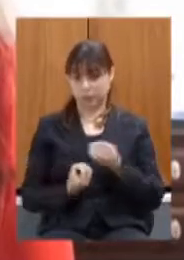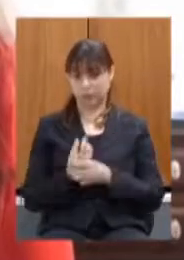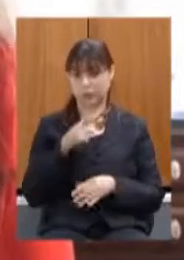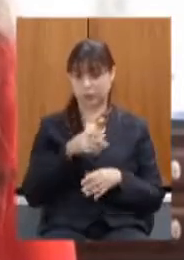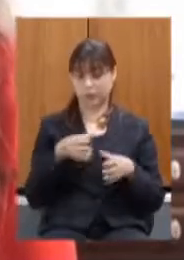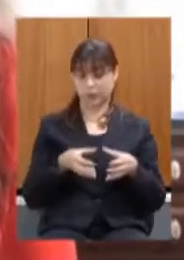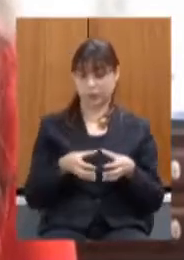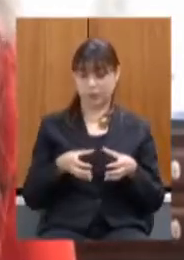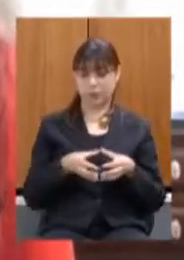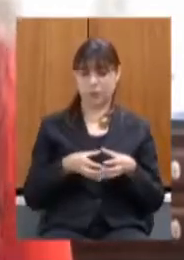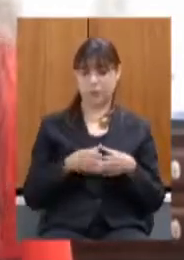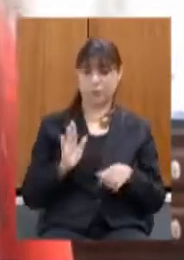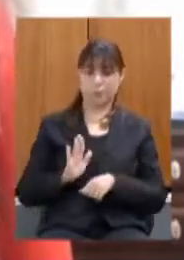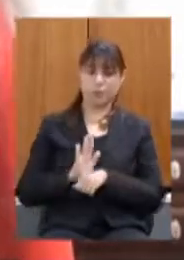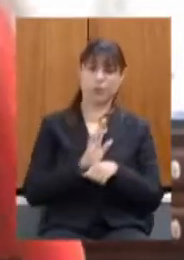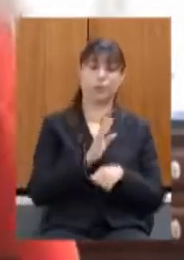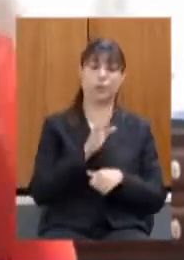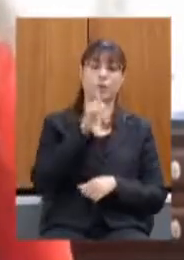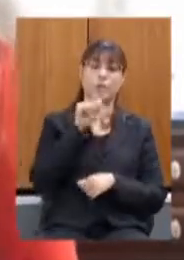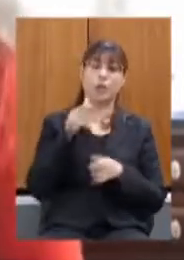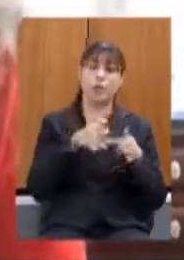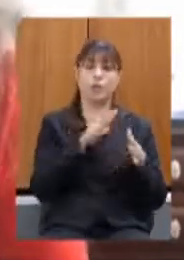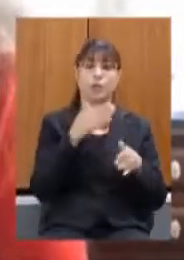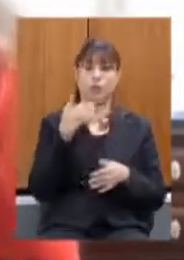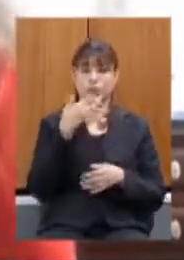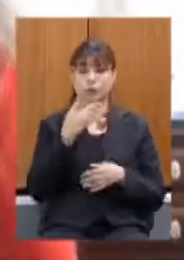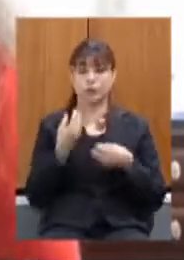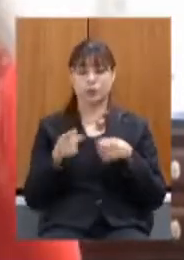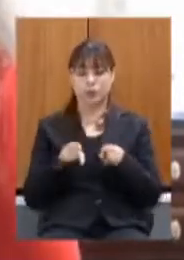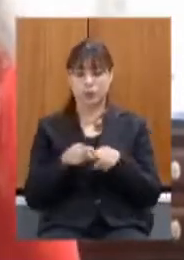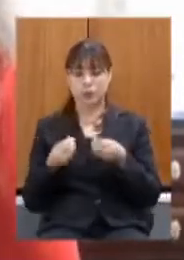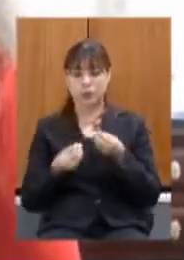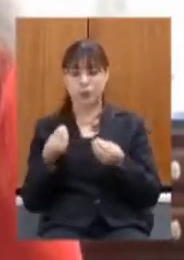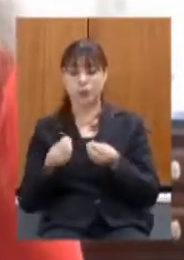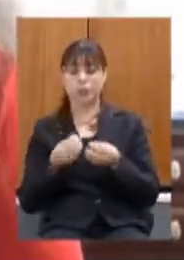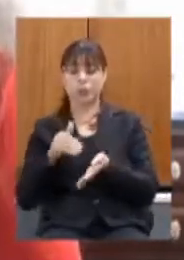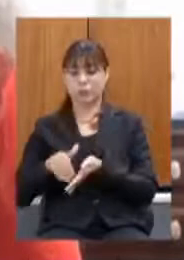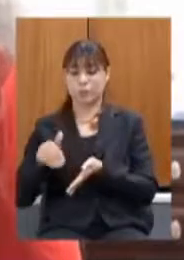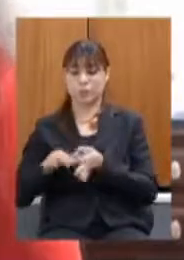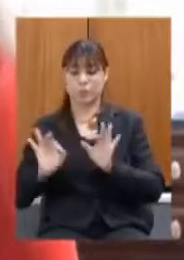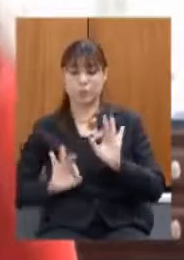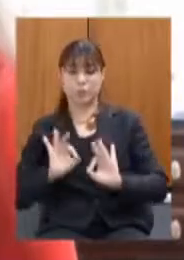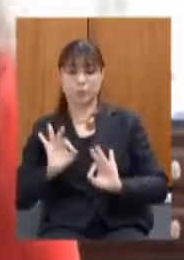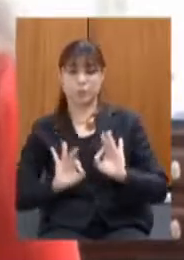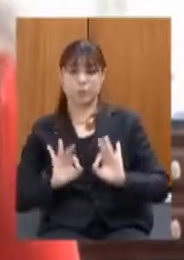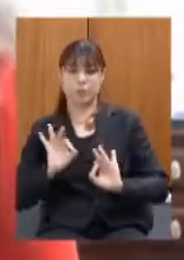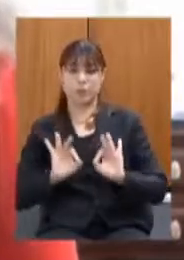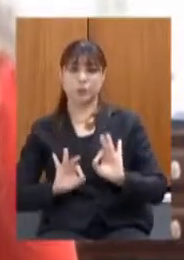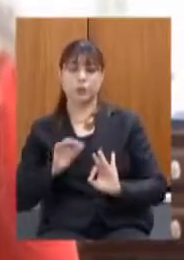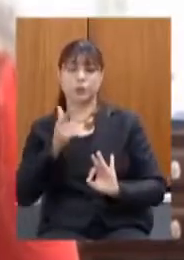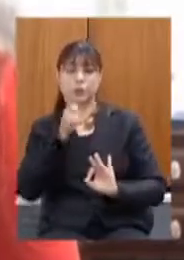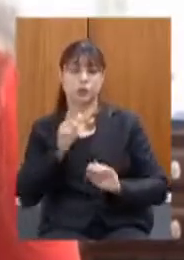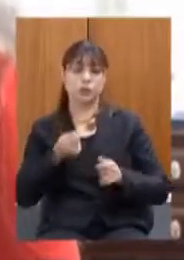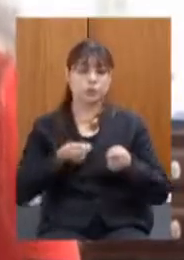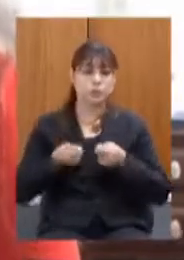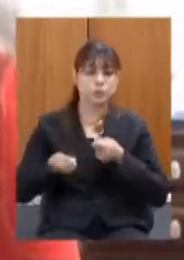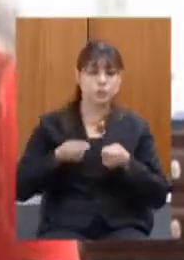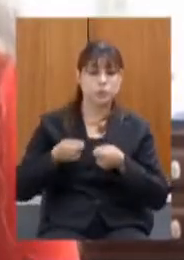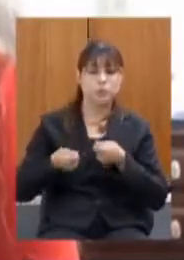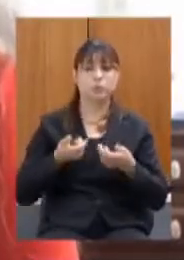Doce e a forma como a Secretaria de Planejamento conseguiu fazer as negociações